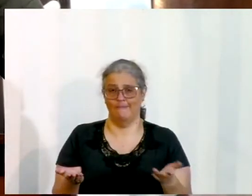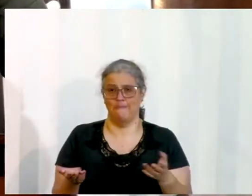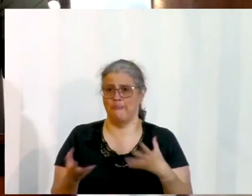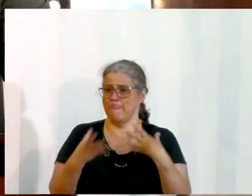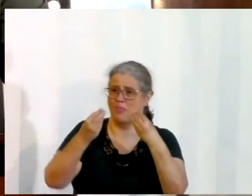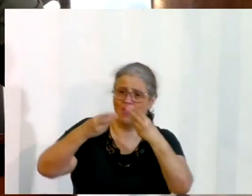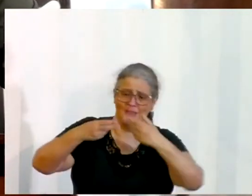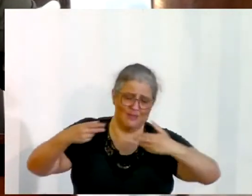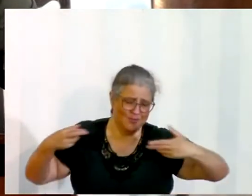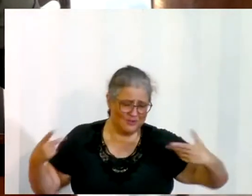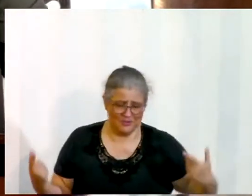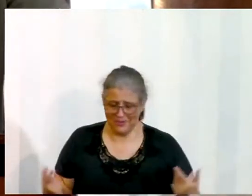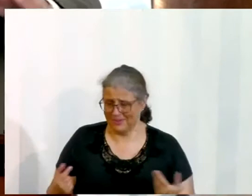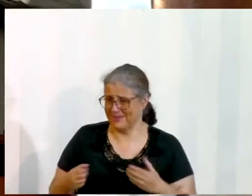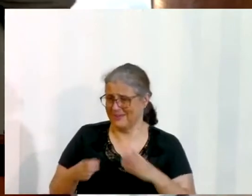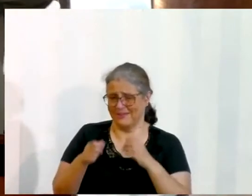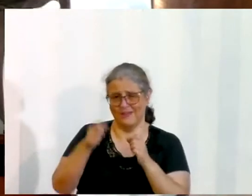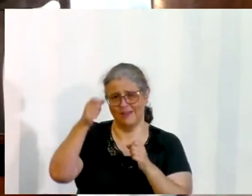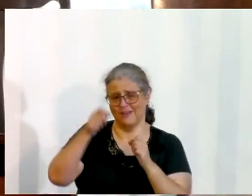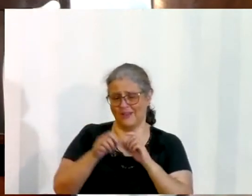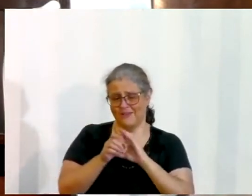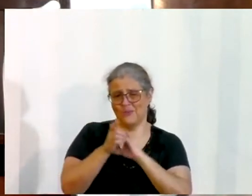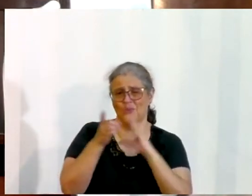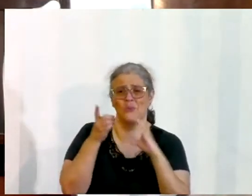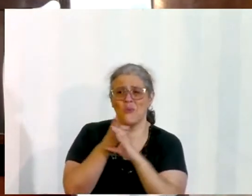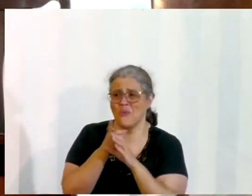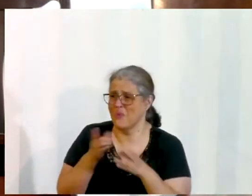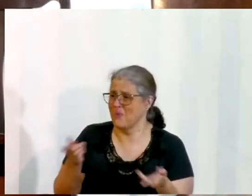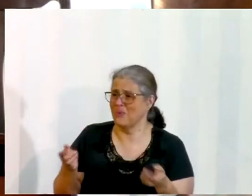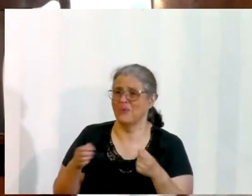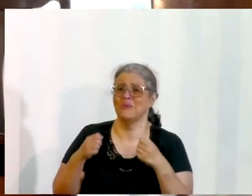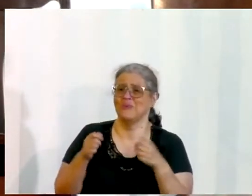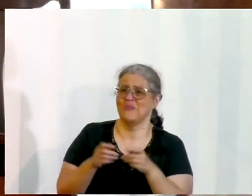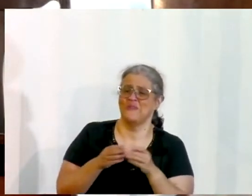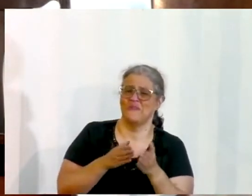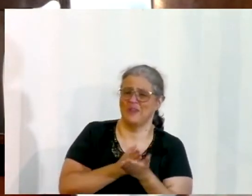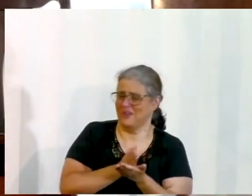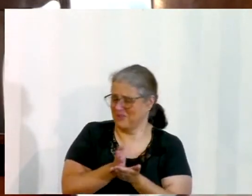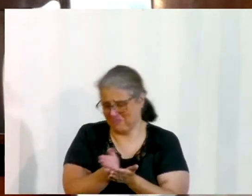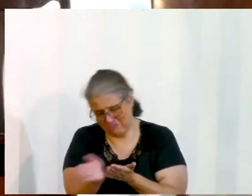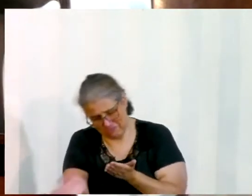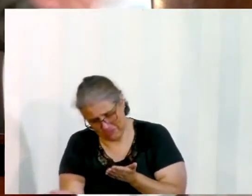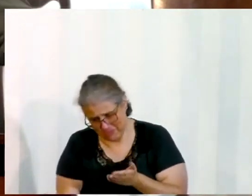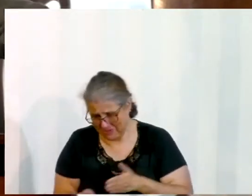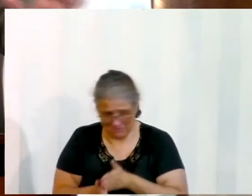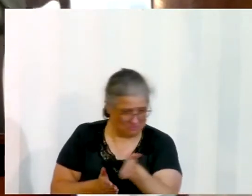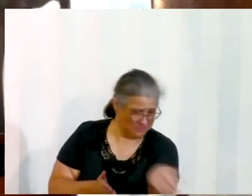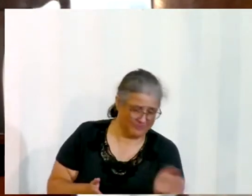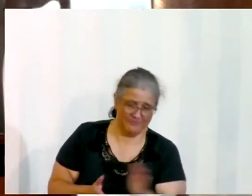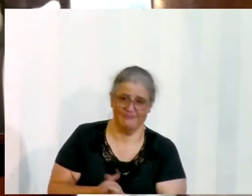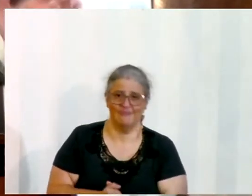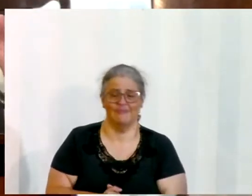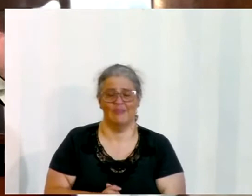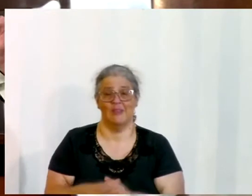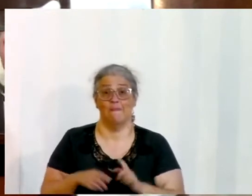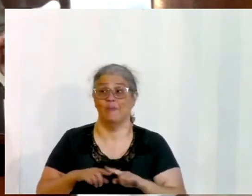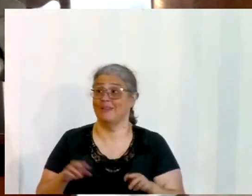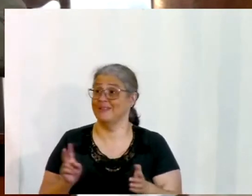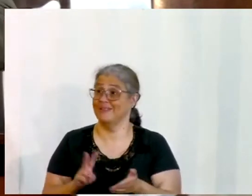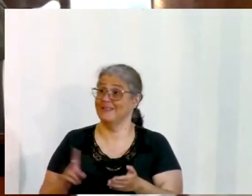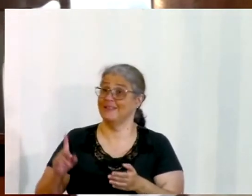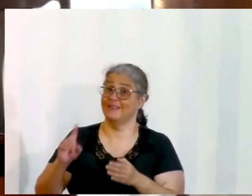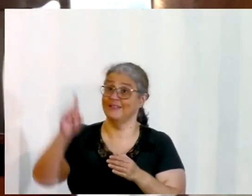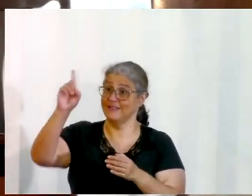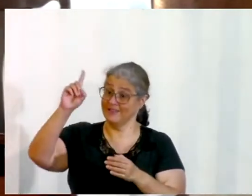introduzidas na vida cúltica do povo e a igreja se desvia, séculos de trevas, mas Deus levanta homens, homens que foram,